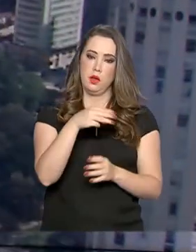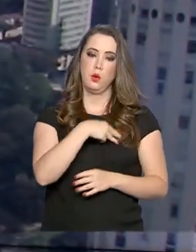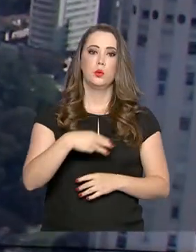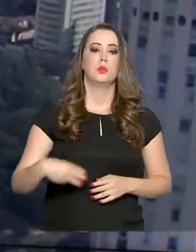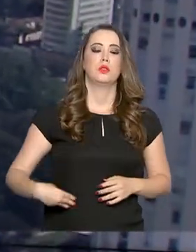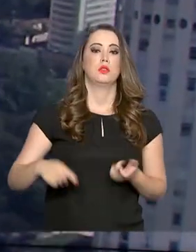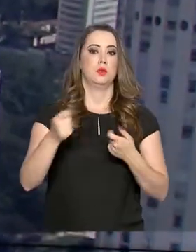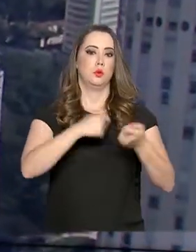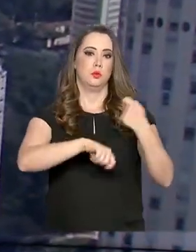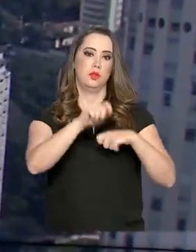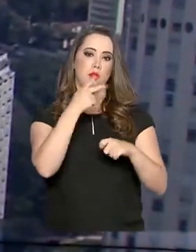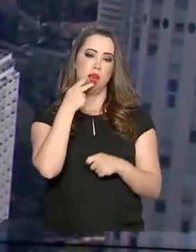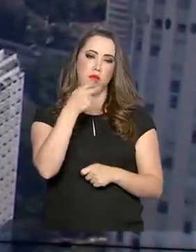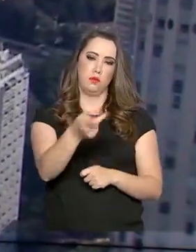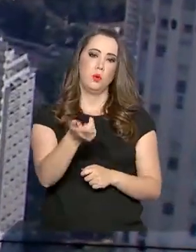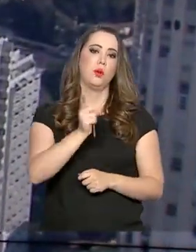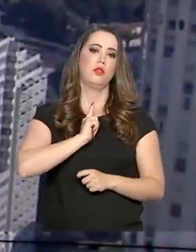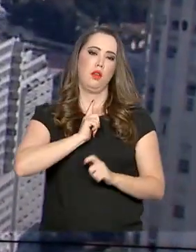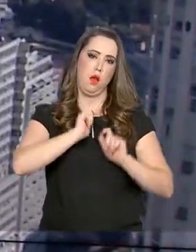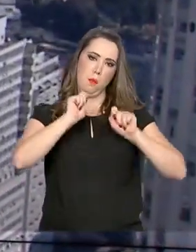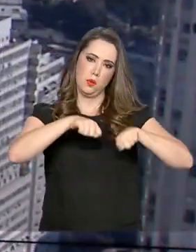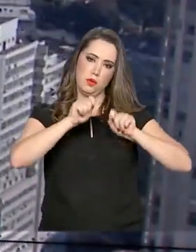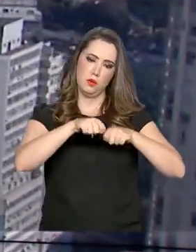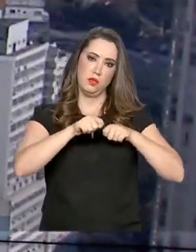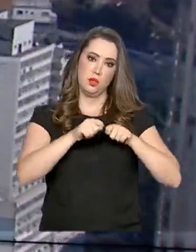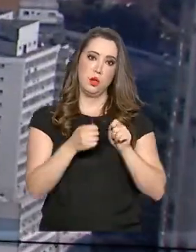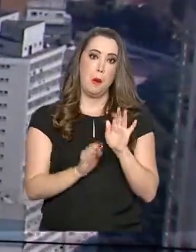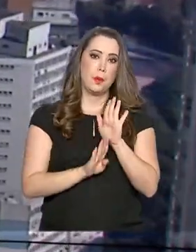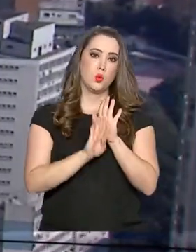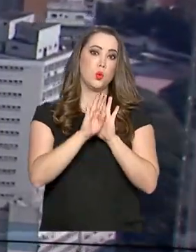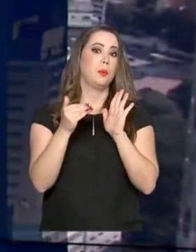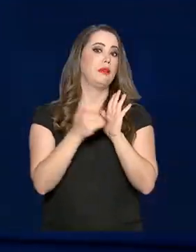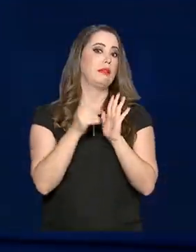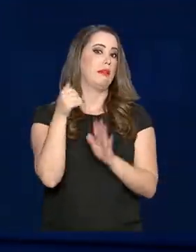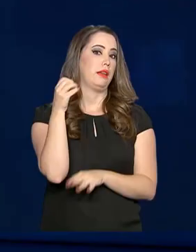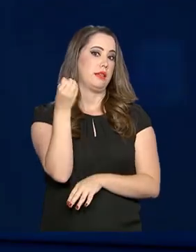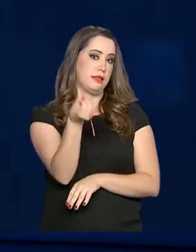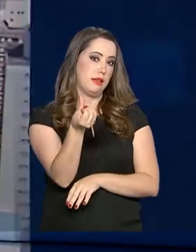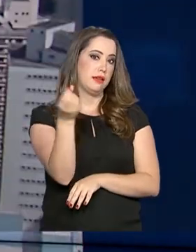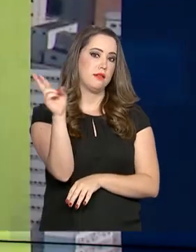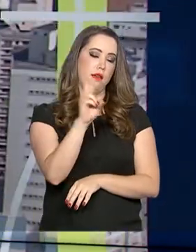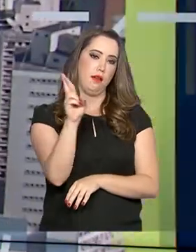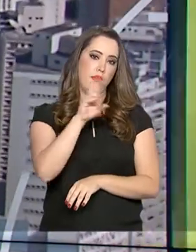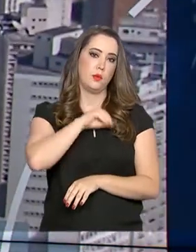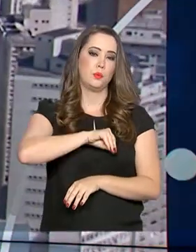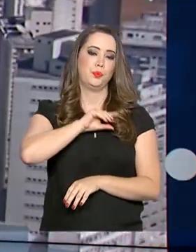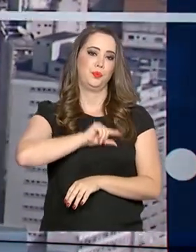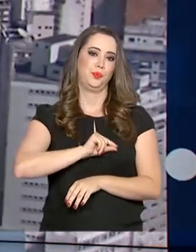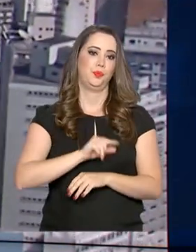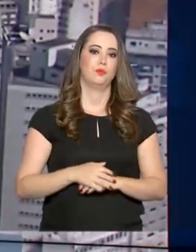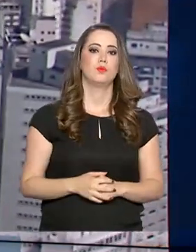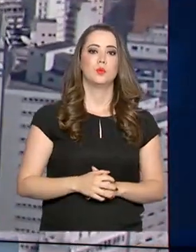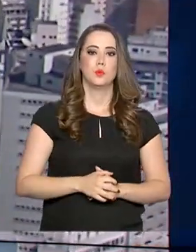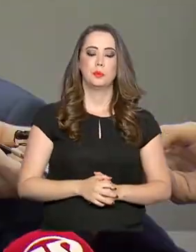Fazenda do Ministério da Economia afirmou que há espaço para um aumento de até R$,00 no salário mínimo.